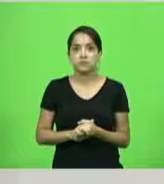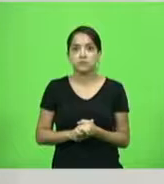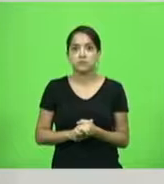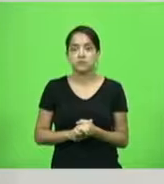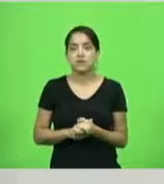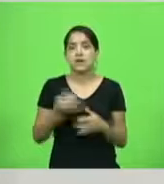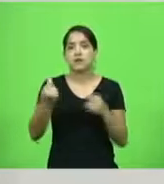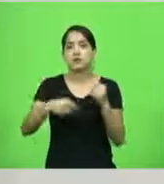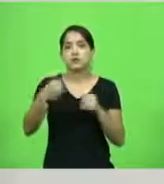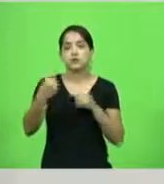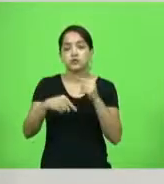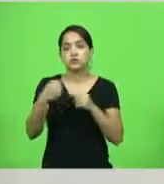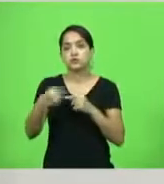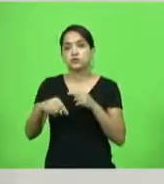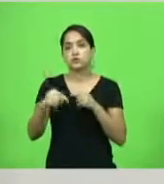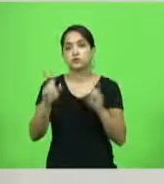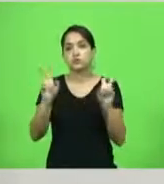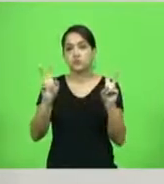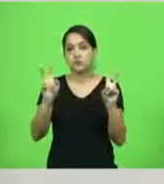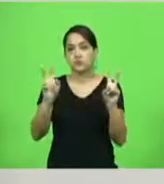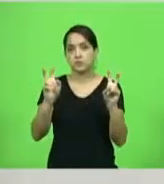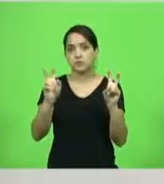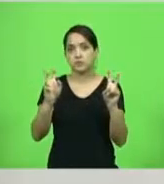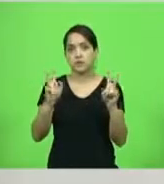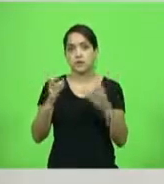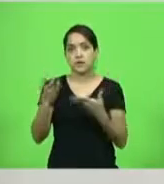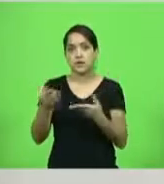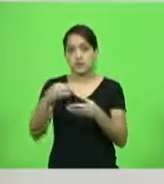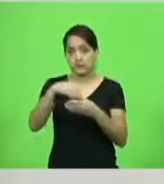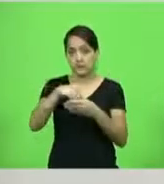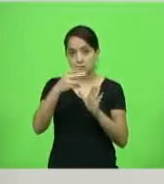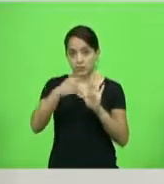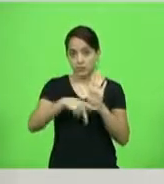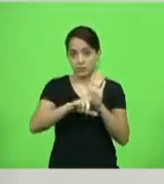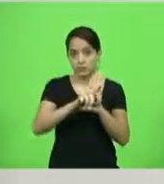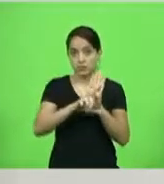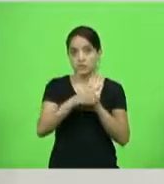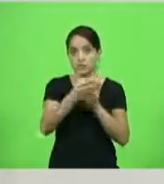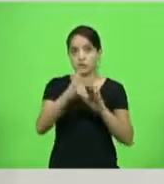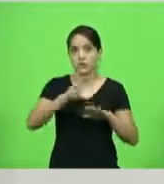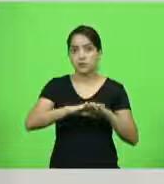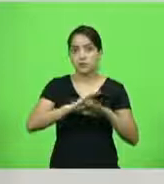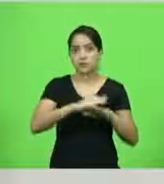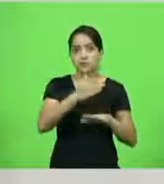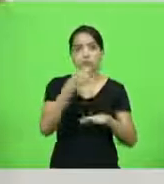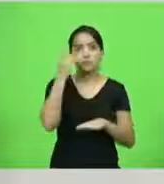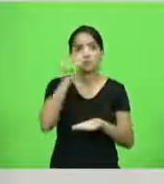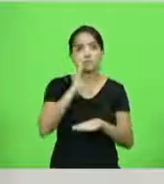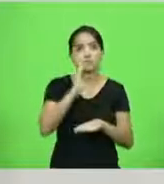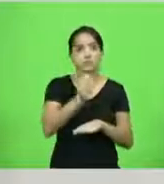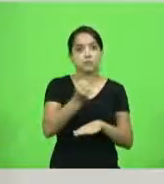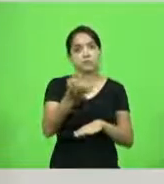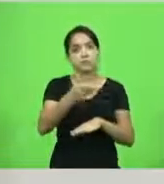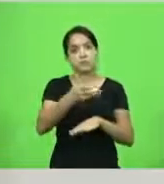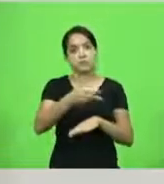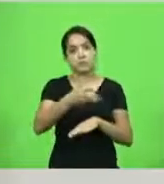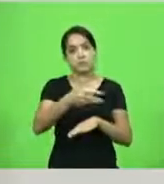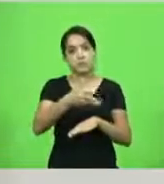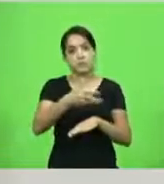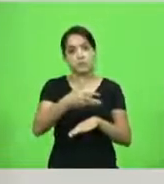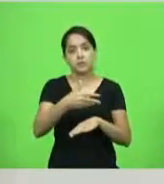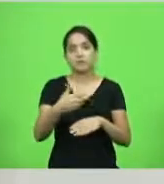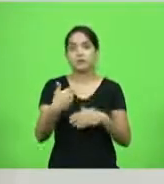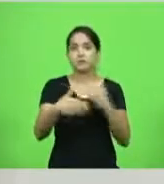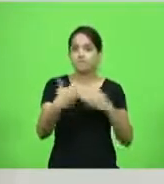Discutimos sobre a questão, aqui dentro de um projeto apresentado pelo deputado Bruno Souza ali para dar a maior celeridade, era para que se desse